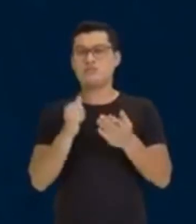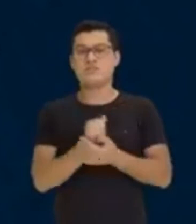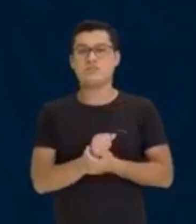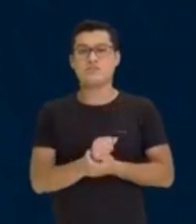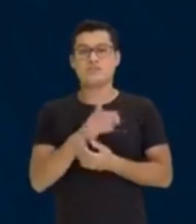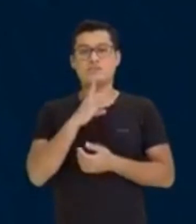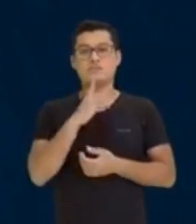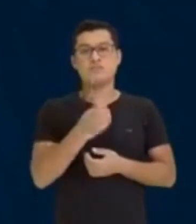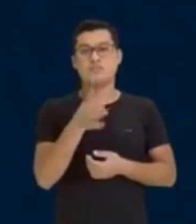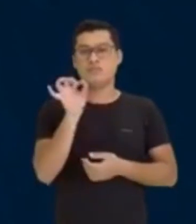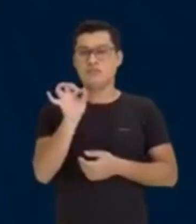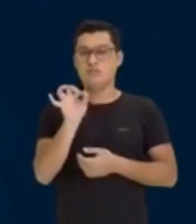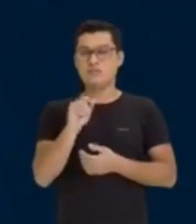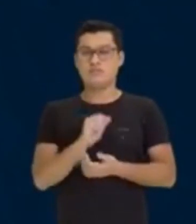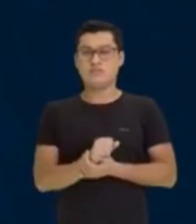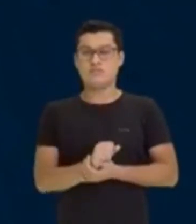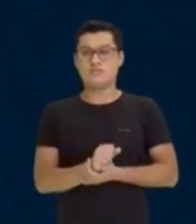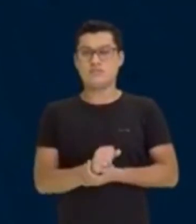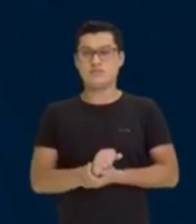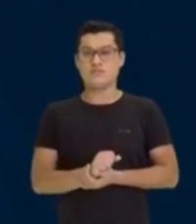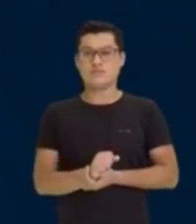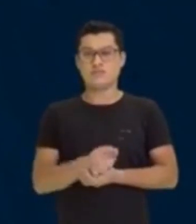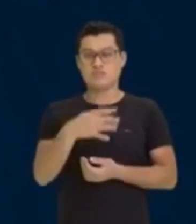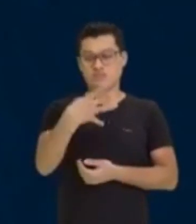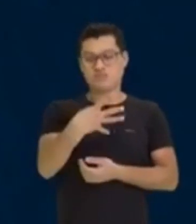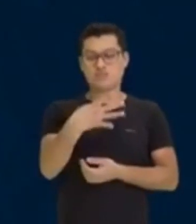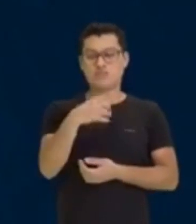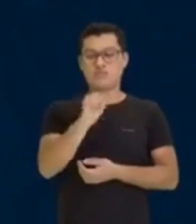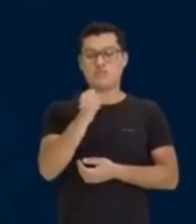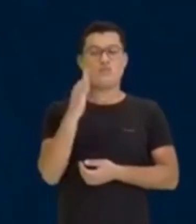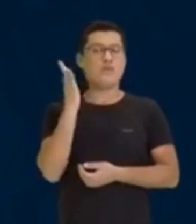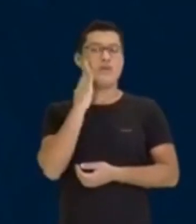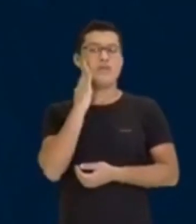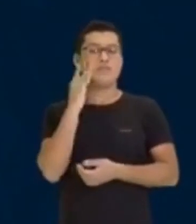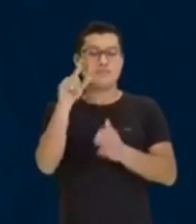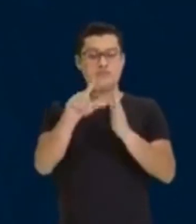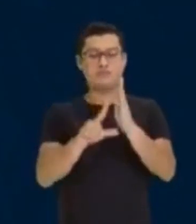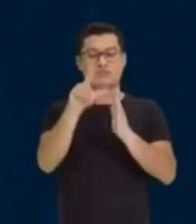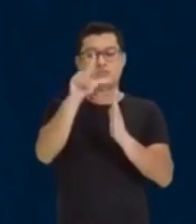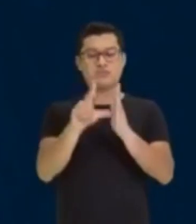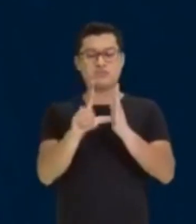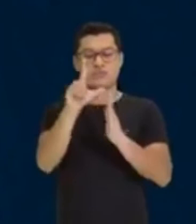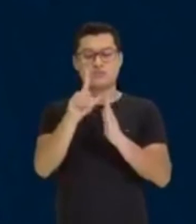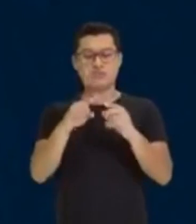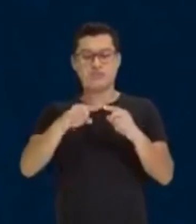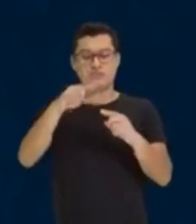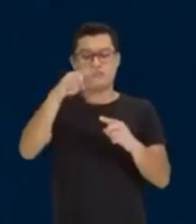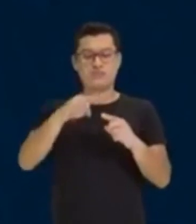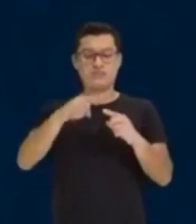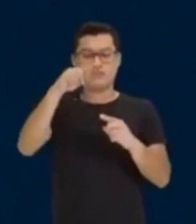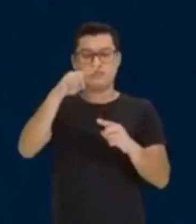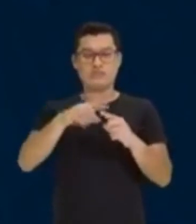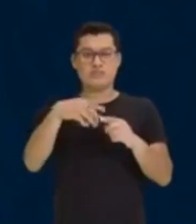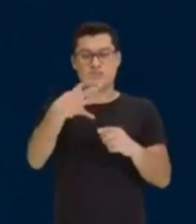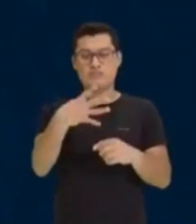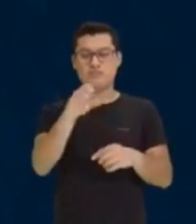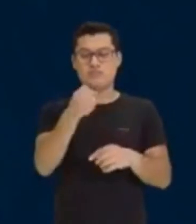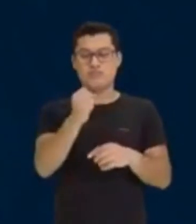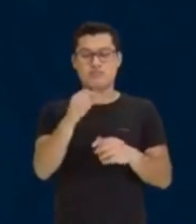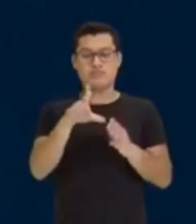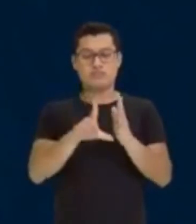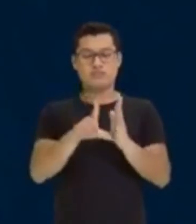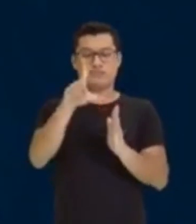ele tá dizendo que ele quer produzir 48 milhões de litros de biodiesel. Olha só. Biodiesel, 48 milhões.